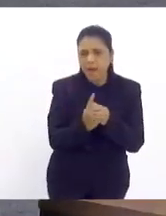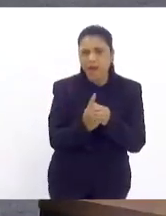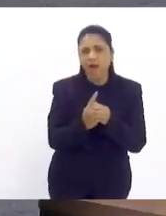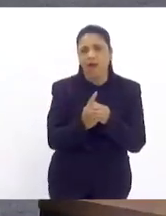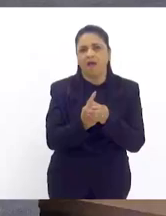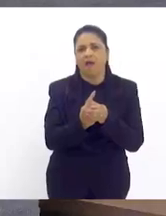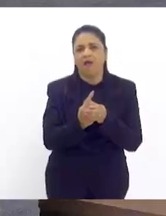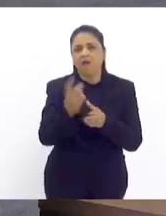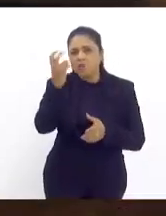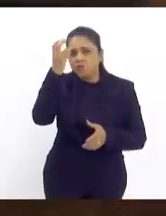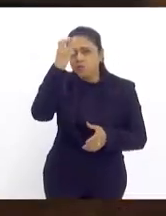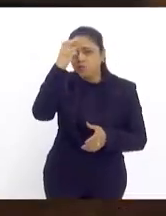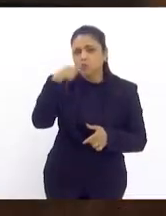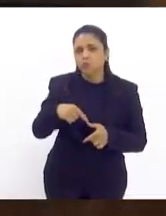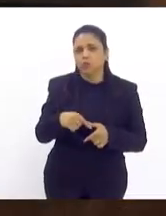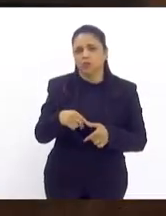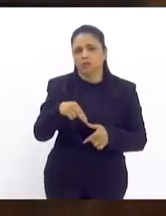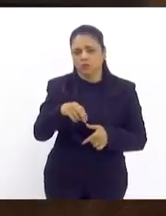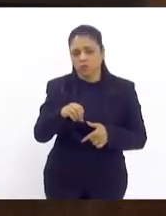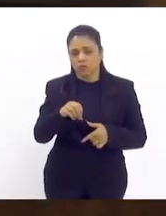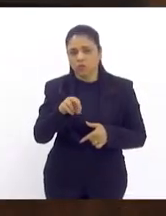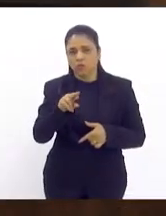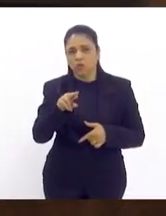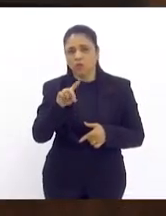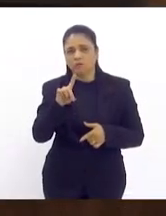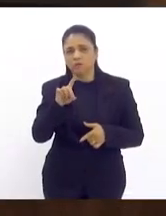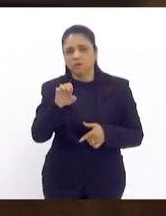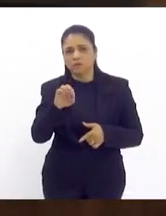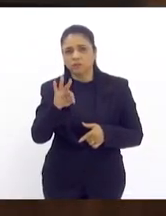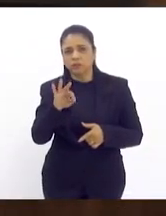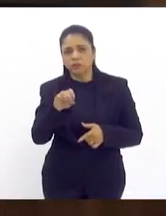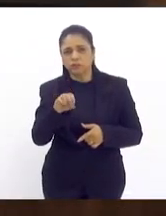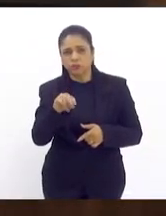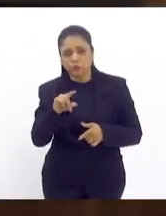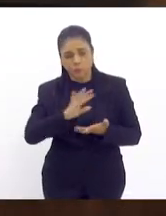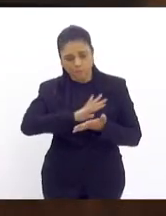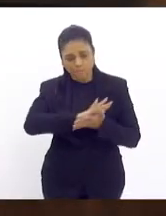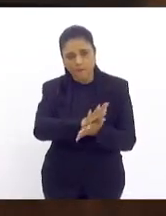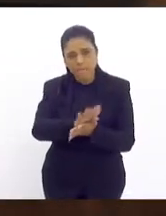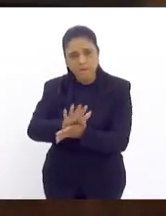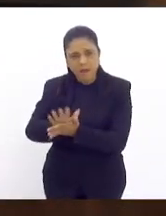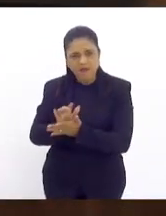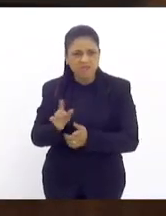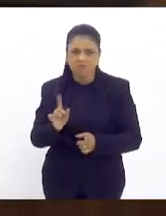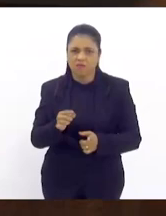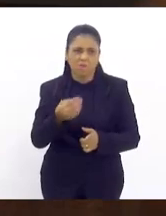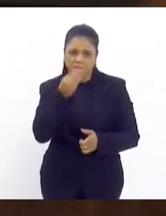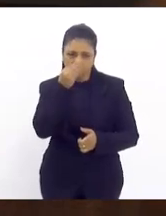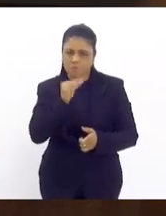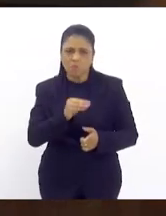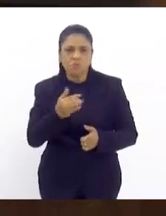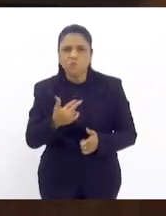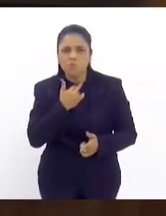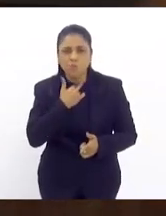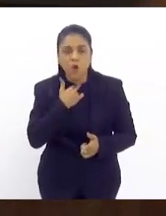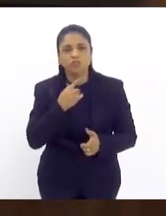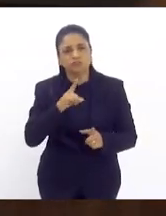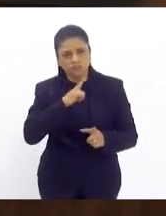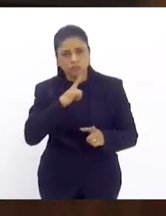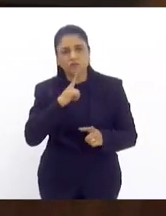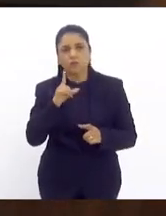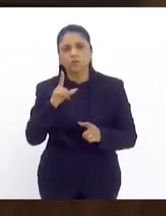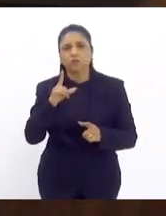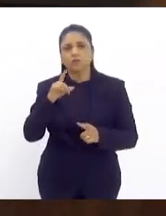Janeiro. Muitos tentaram já estigmatizar os nordestinos. Recentemente, até, um desembargador do